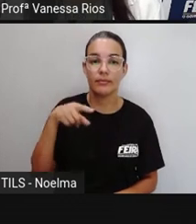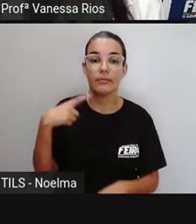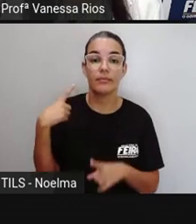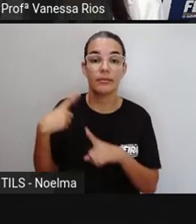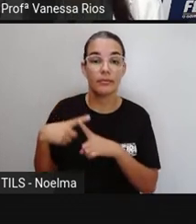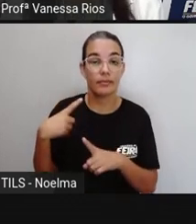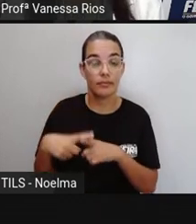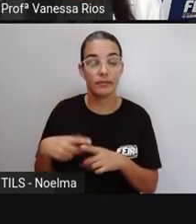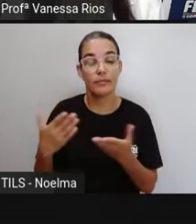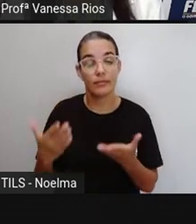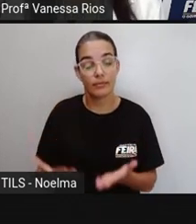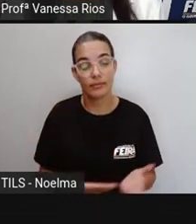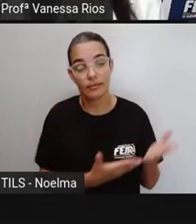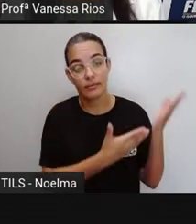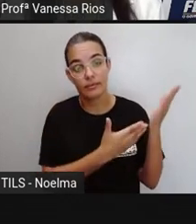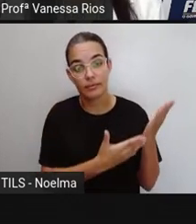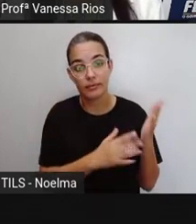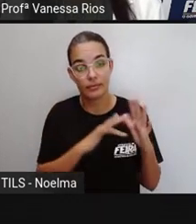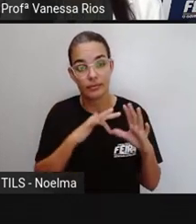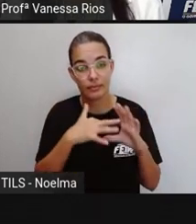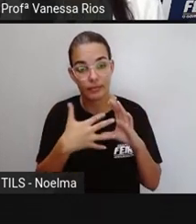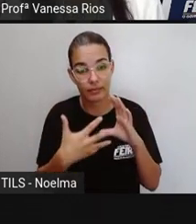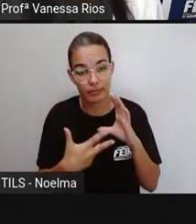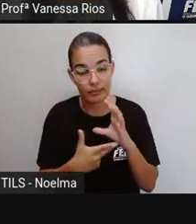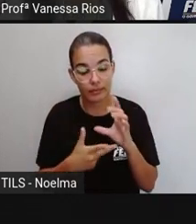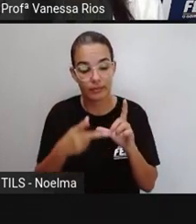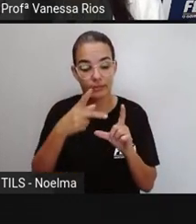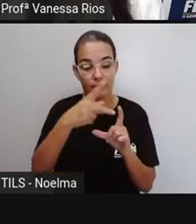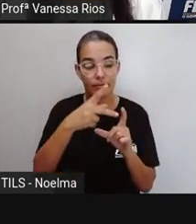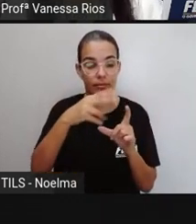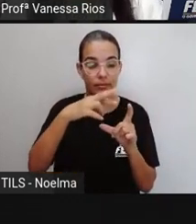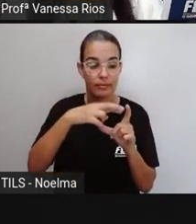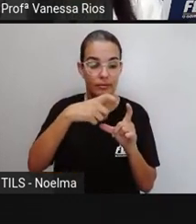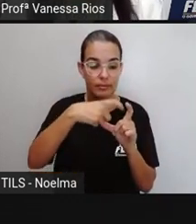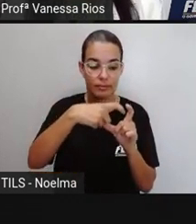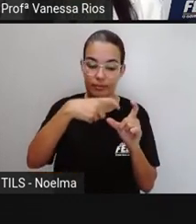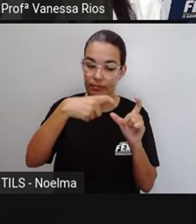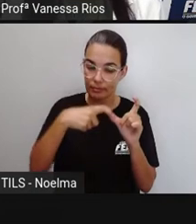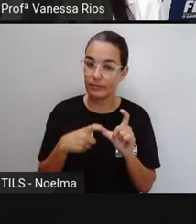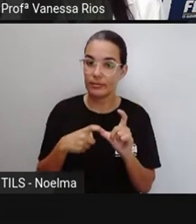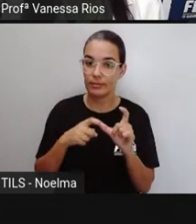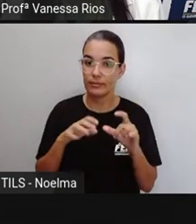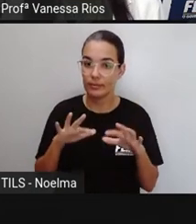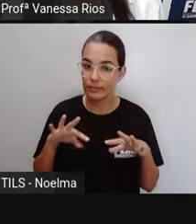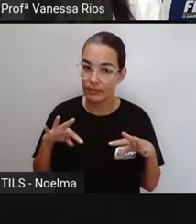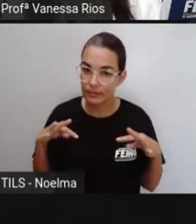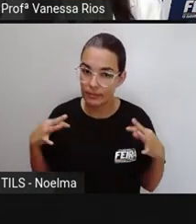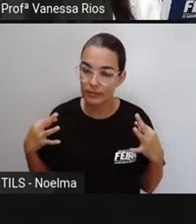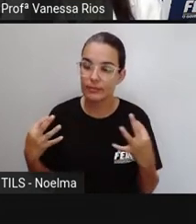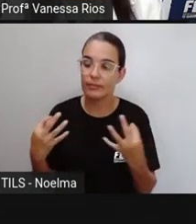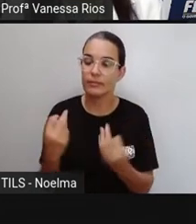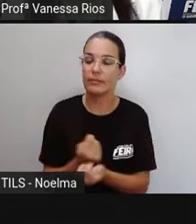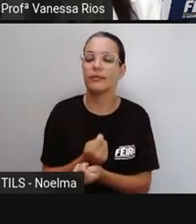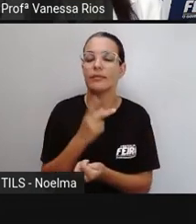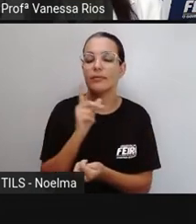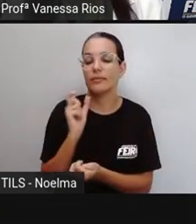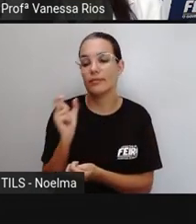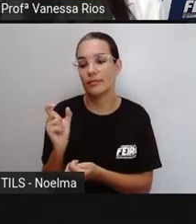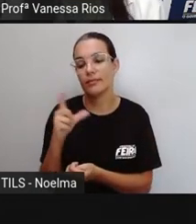elas são proparoxítonas. E toda a palavra proparoxítona, ela é